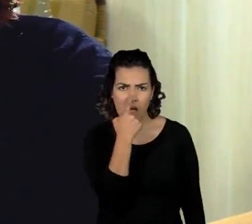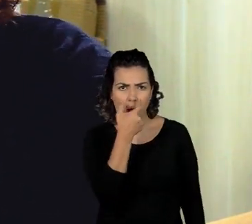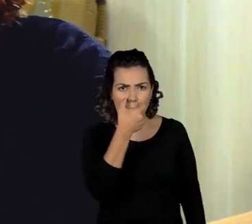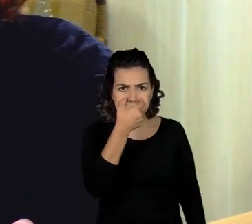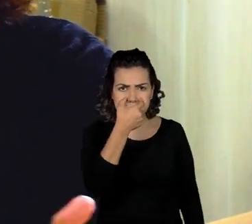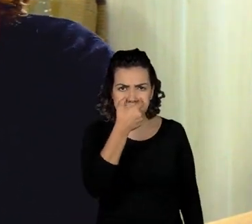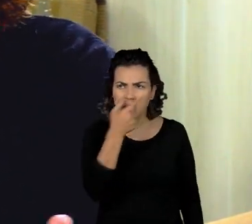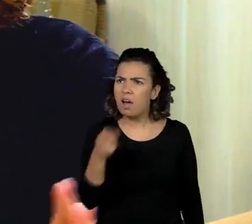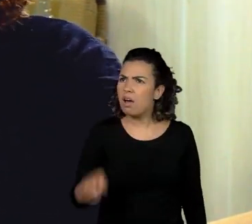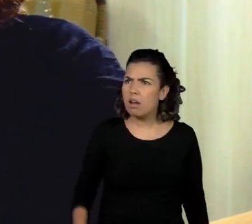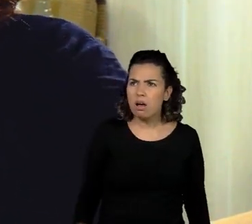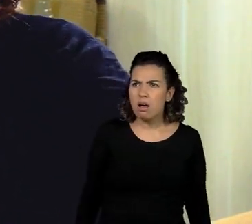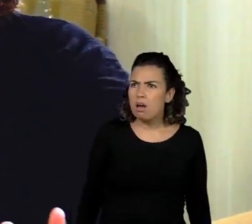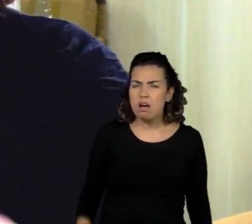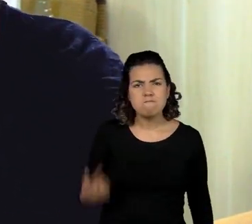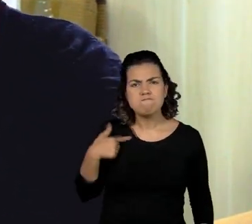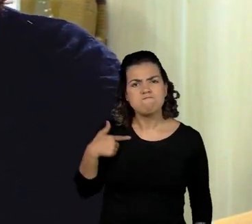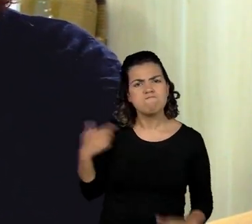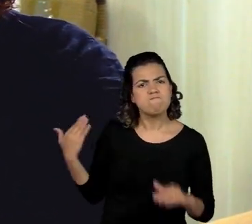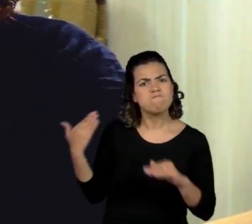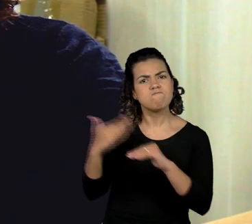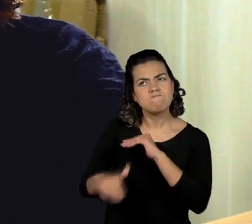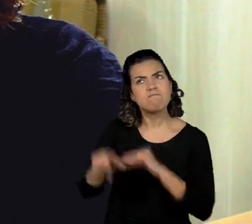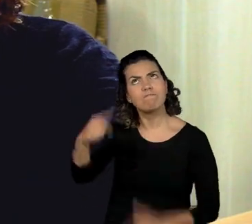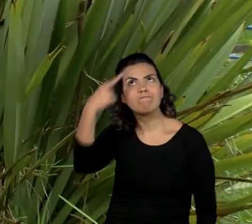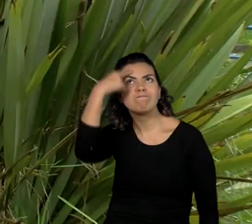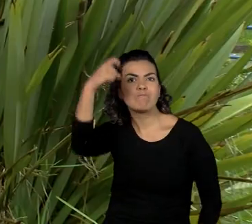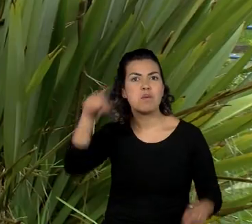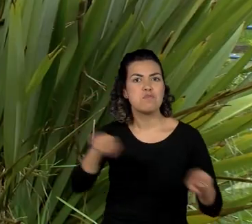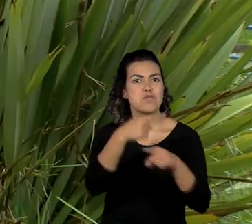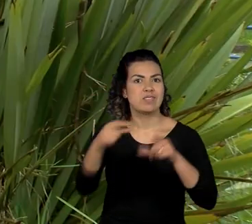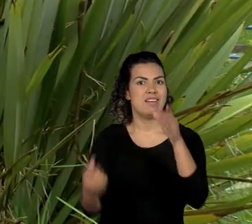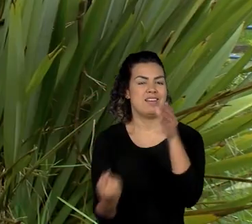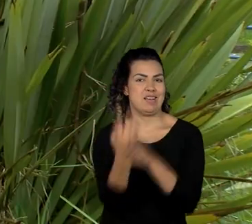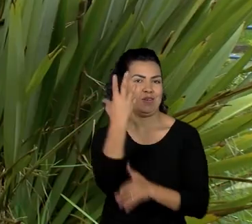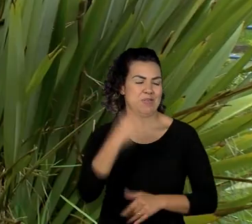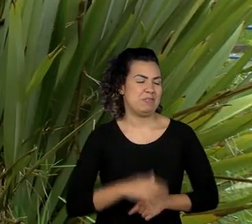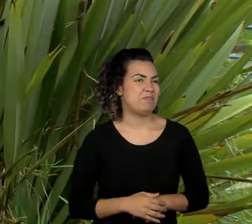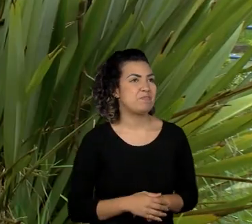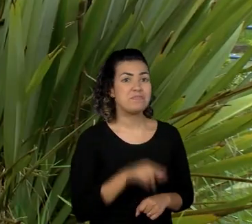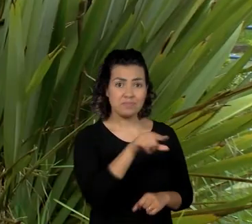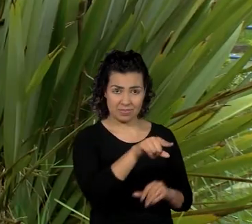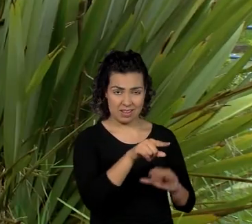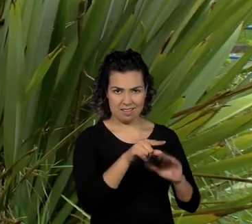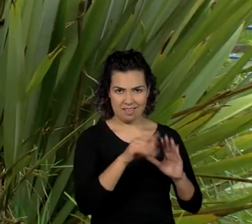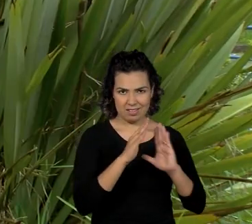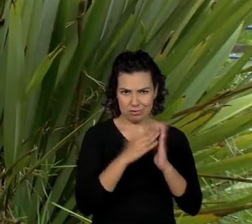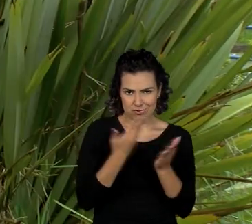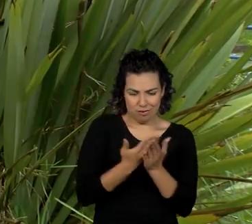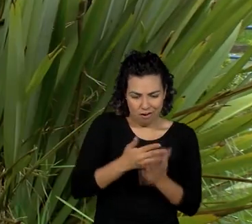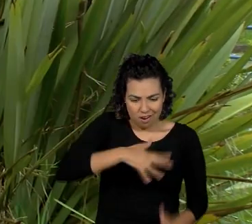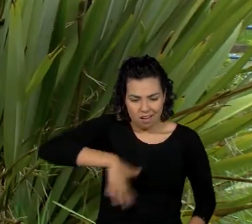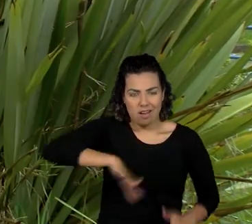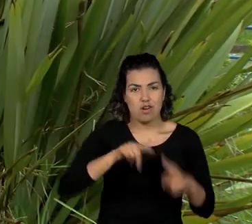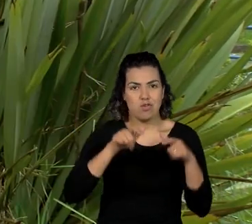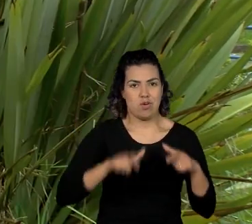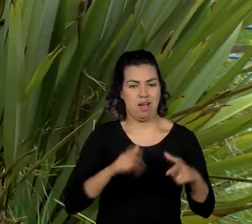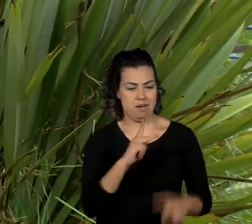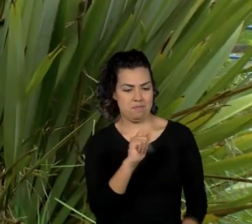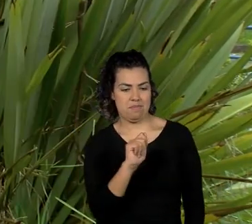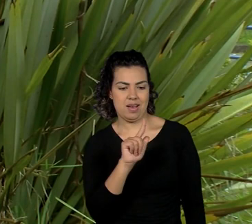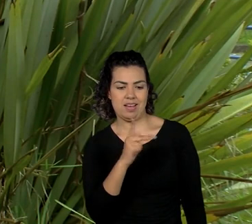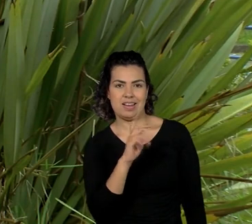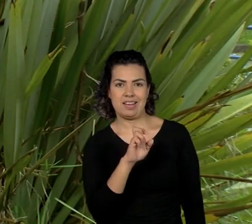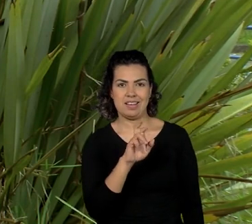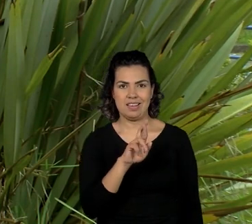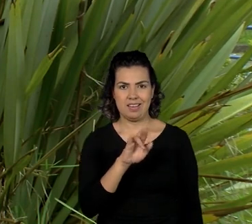bom, isso não dá, né? Aí ela criou essa música. Parelheiros, ele está aqui no extremo sul da cidade de São Paulo. Muitas